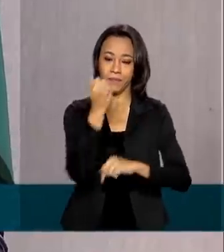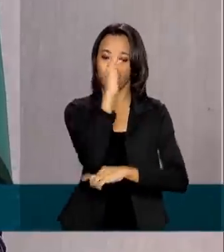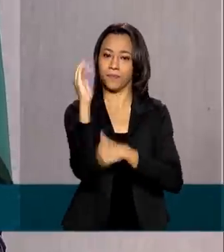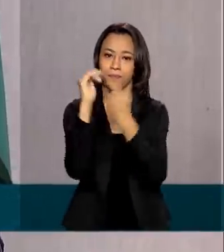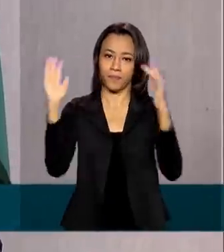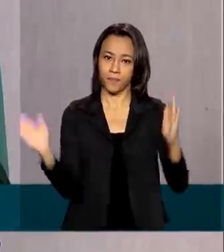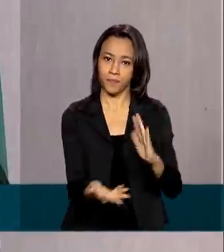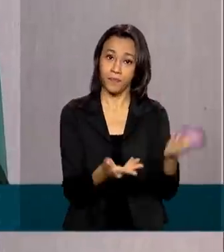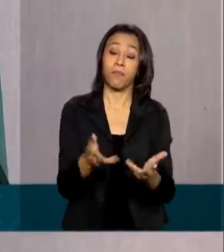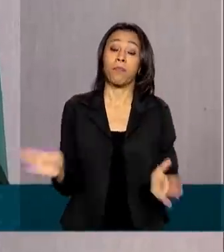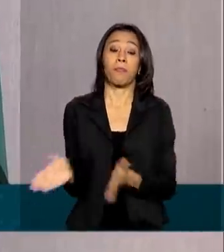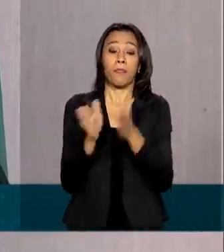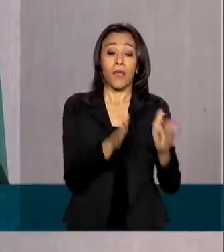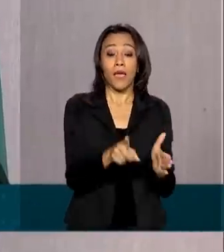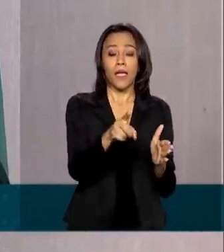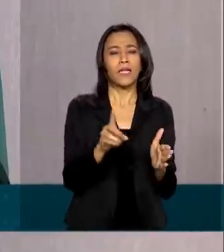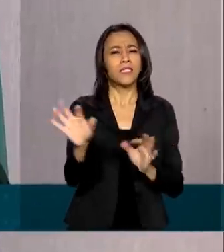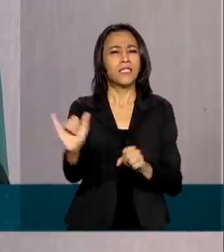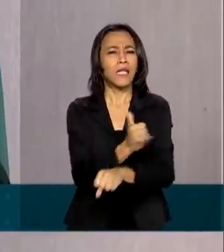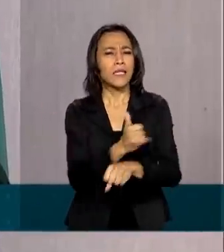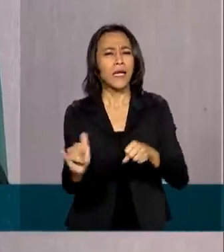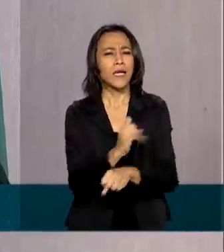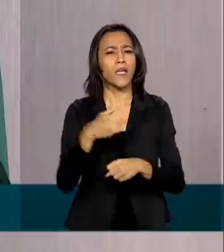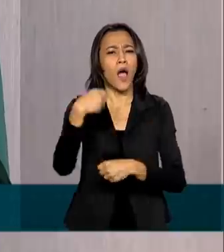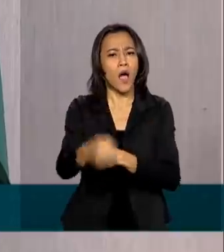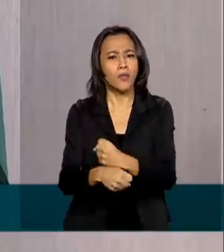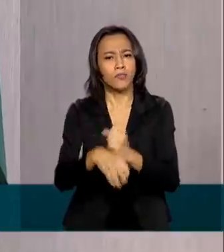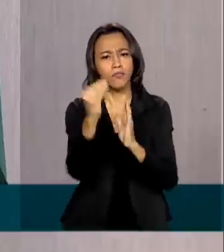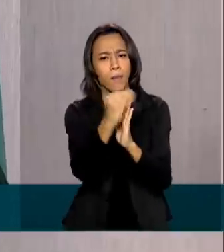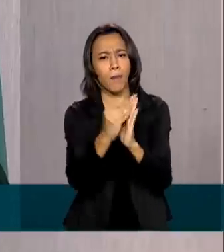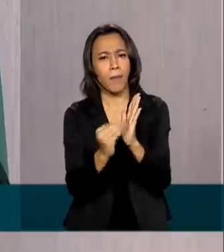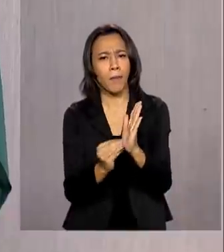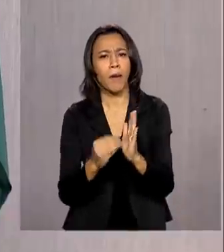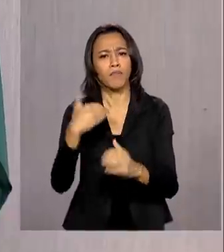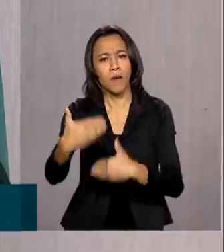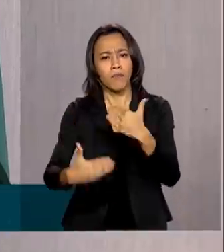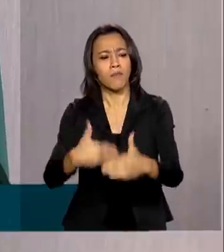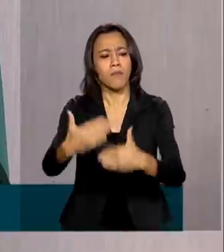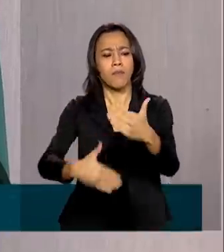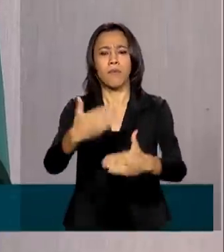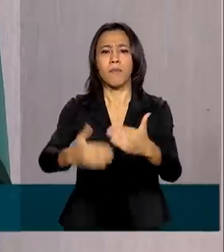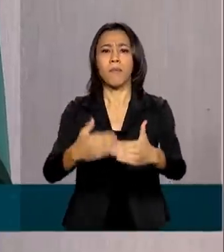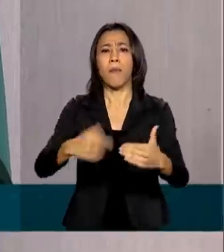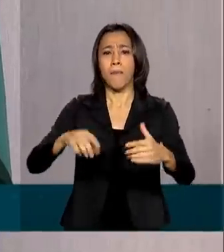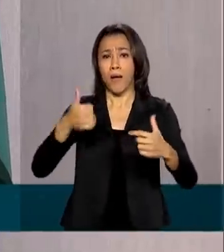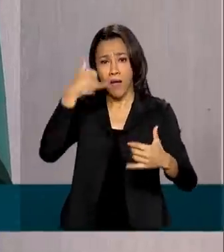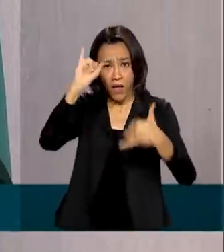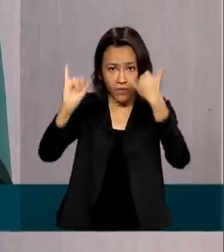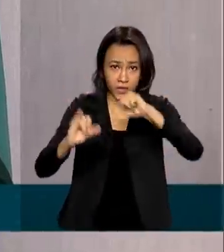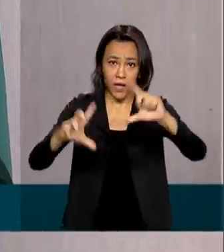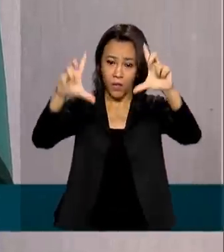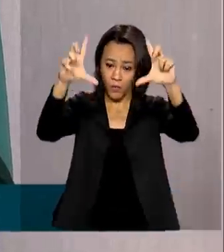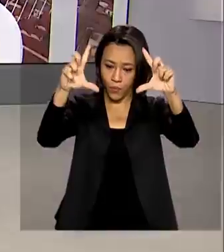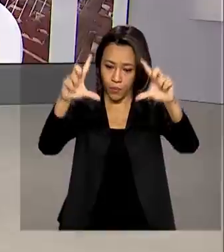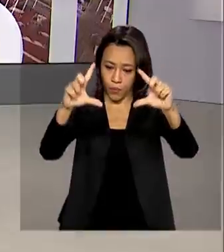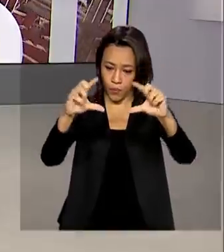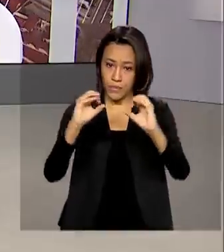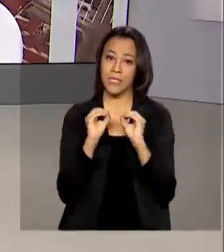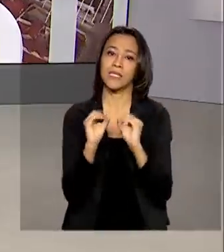ano a ano, passo a passo, para atingir o compromisso de desmatamento ilegal zero em 2030.